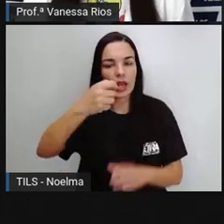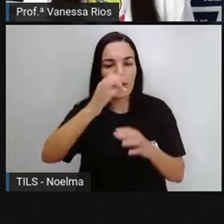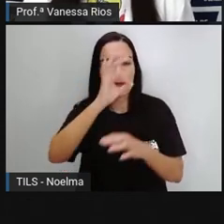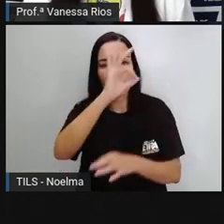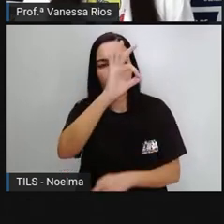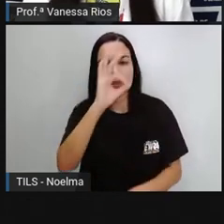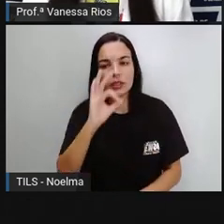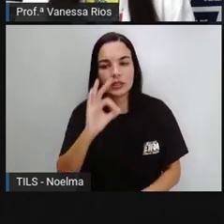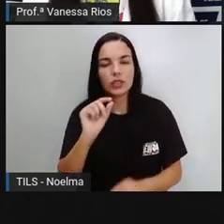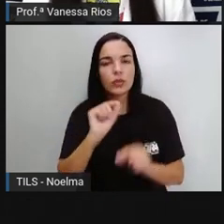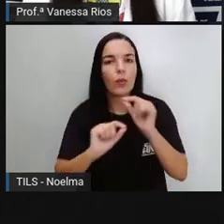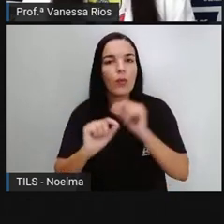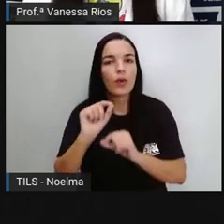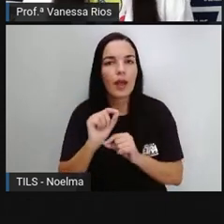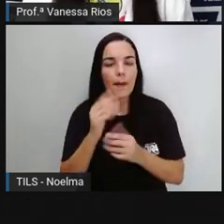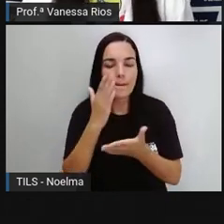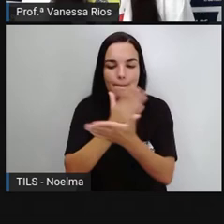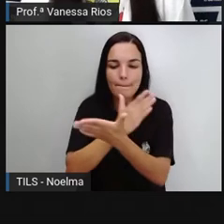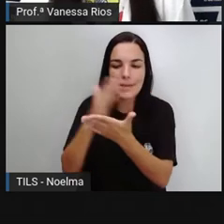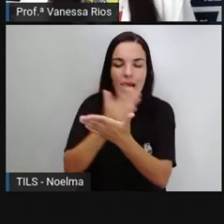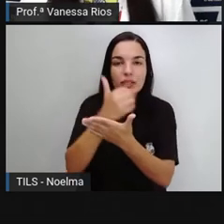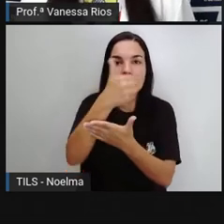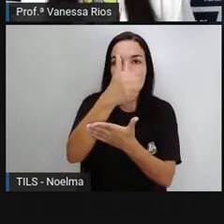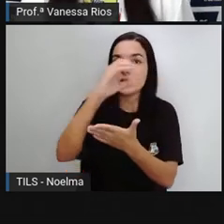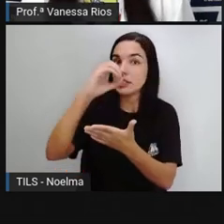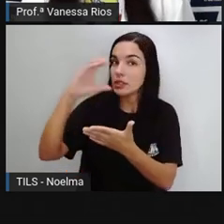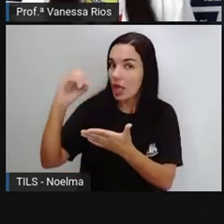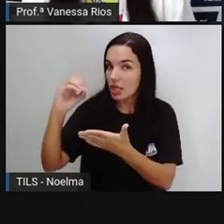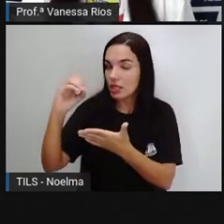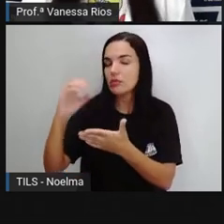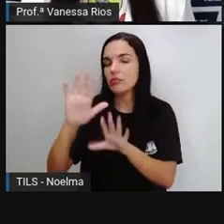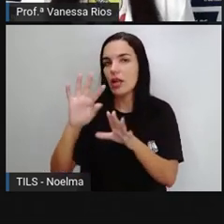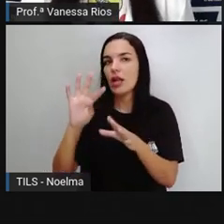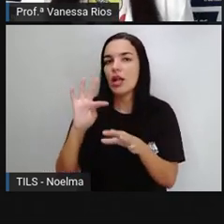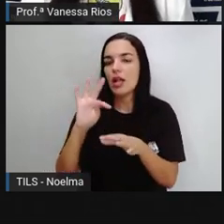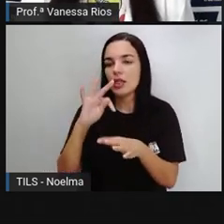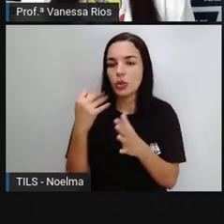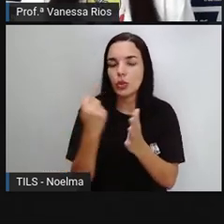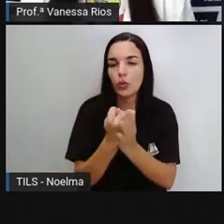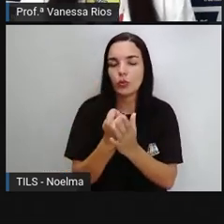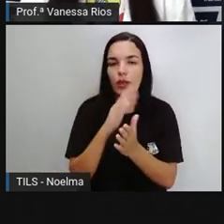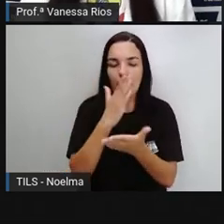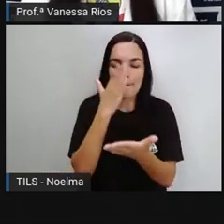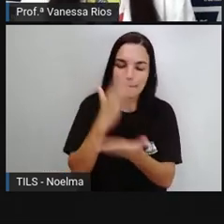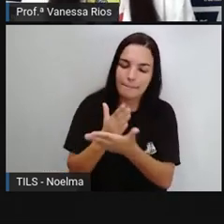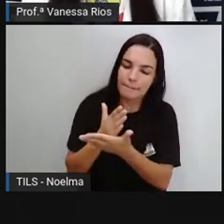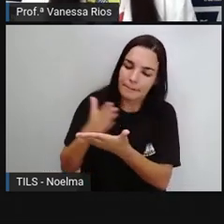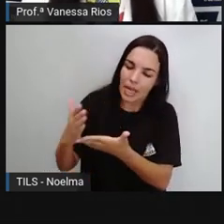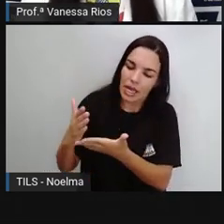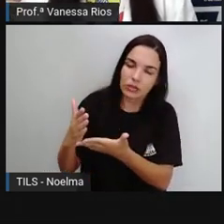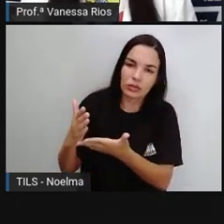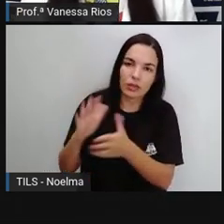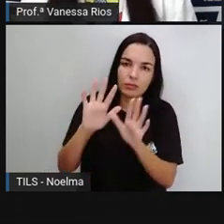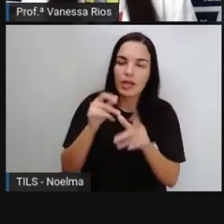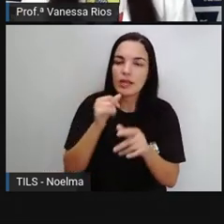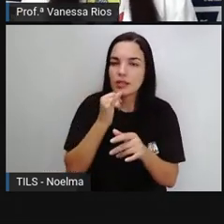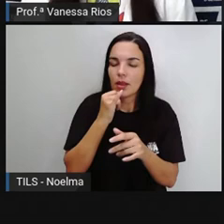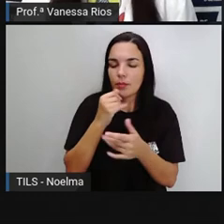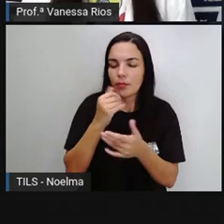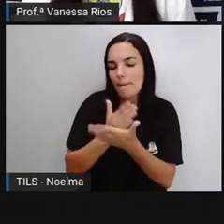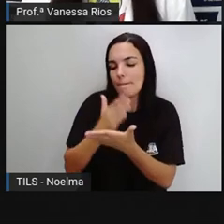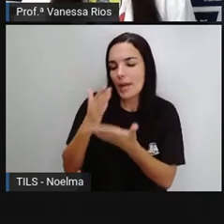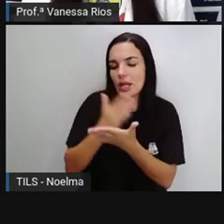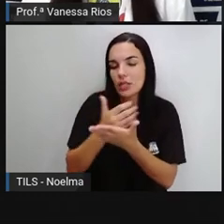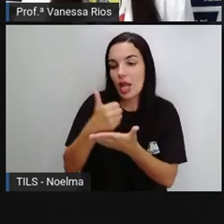número que corresponde à parte de um todo. Então, normalmente, partes de 100, né?